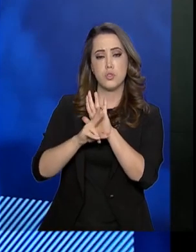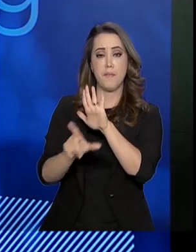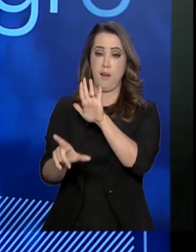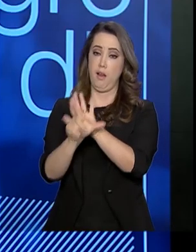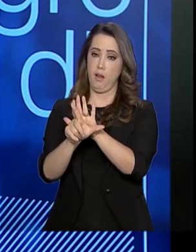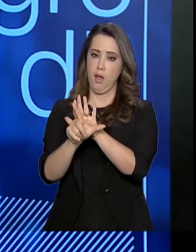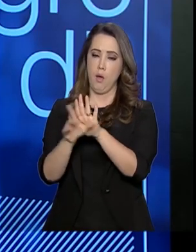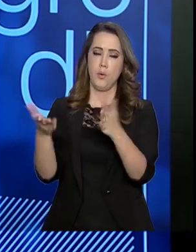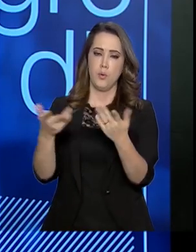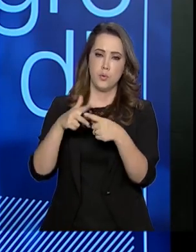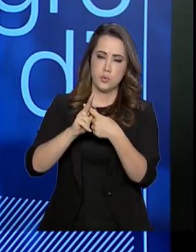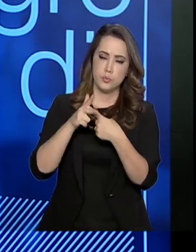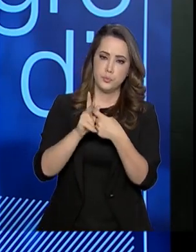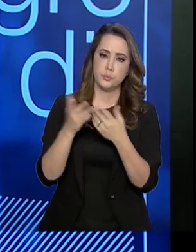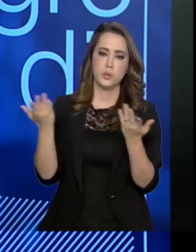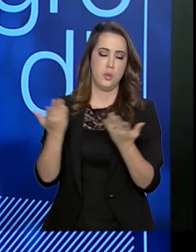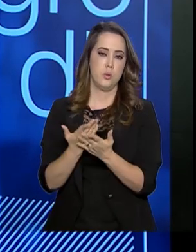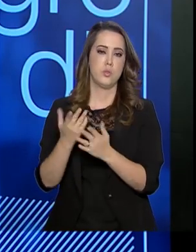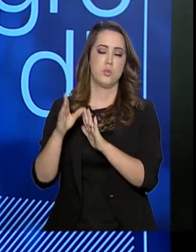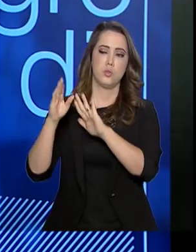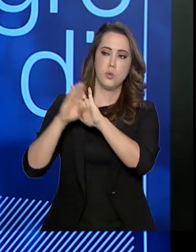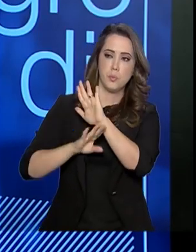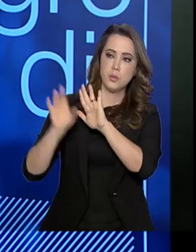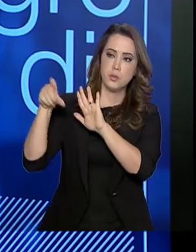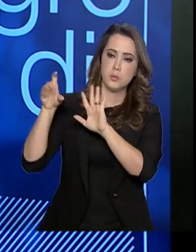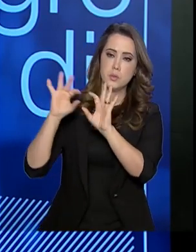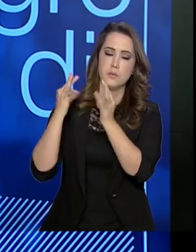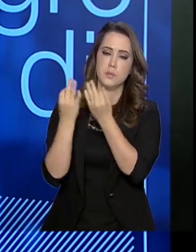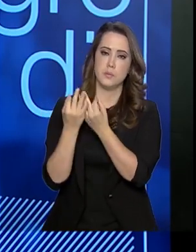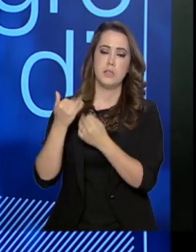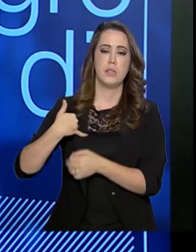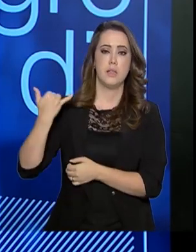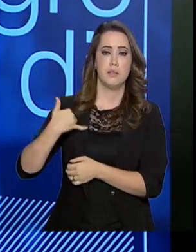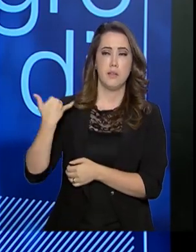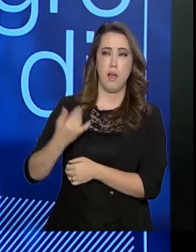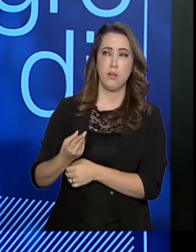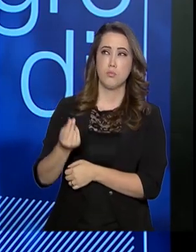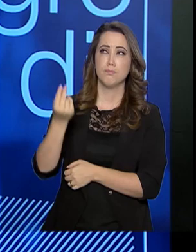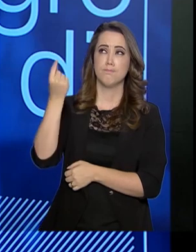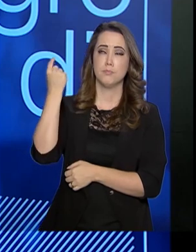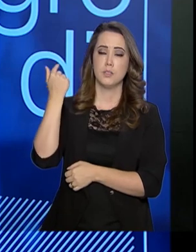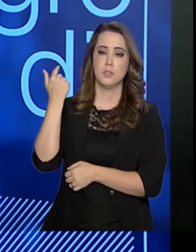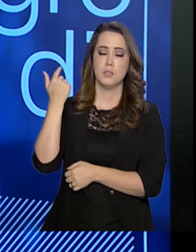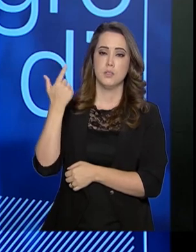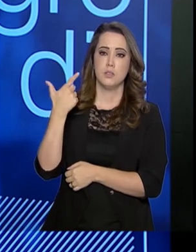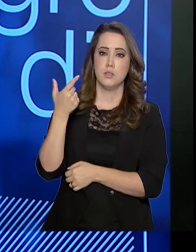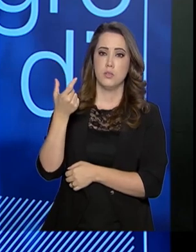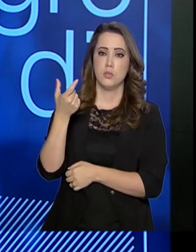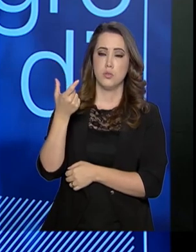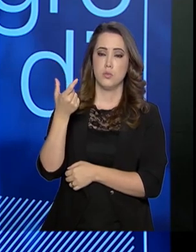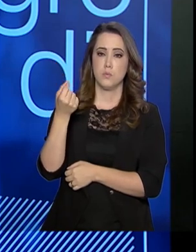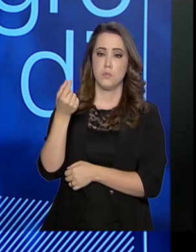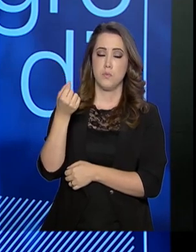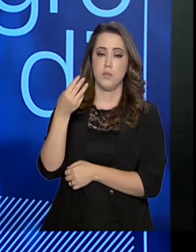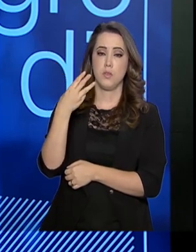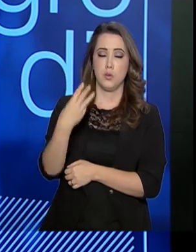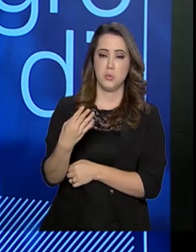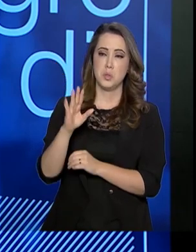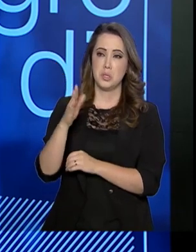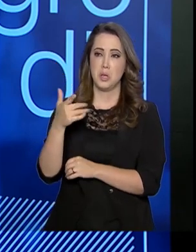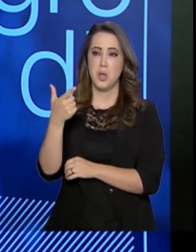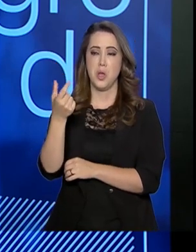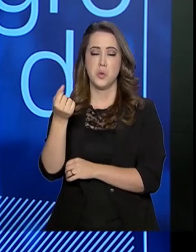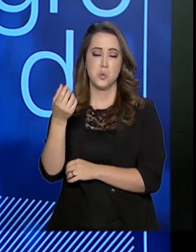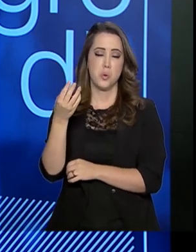nós, nesse momento, vivenciamos o Bolsa Família, que tem a idade de 2003 a 2004,